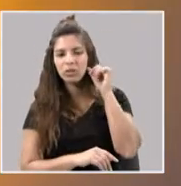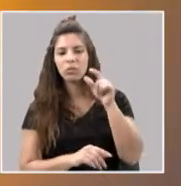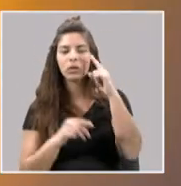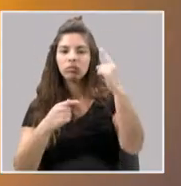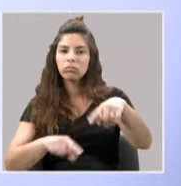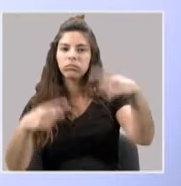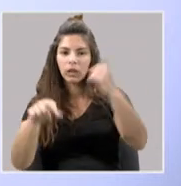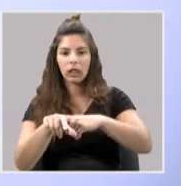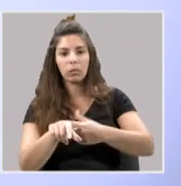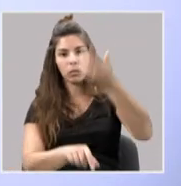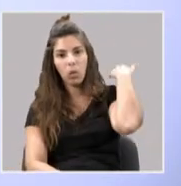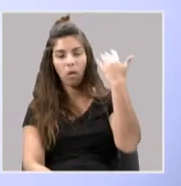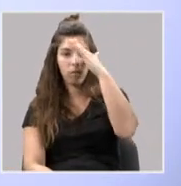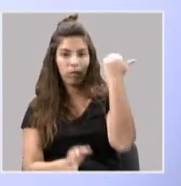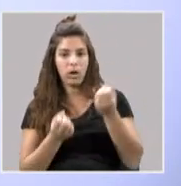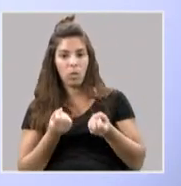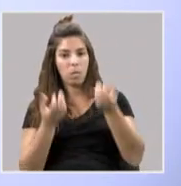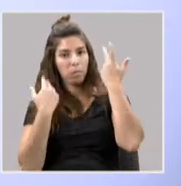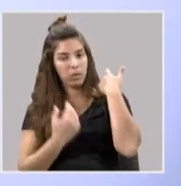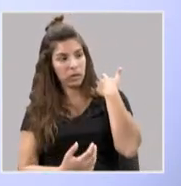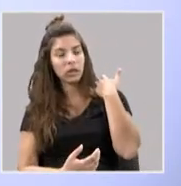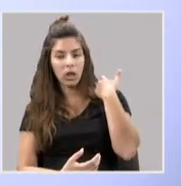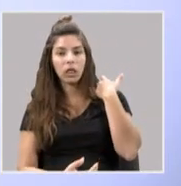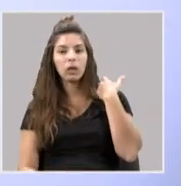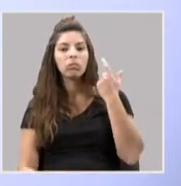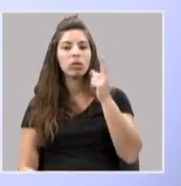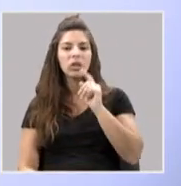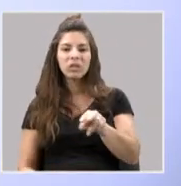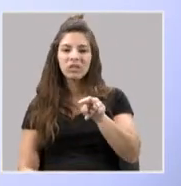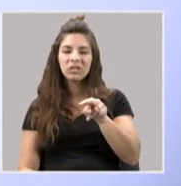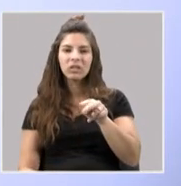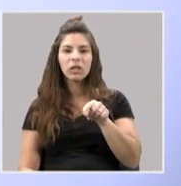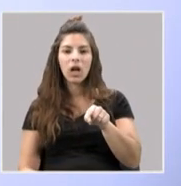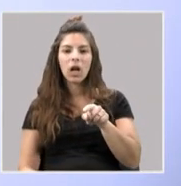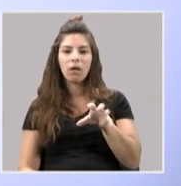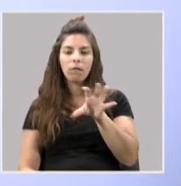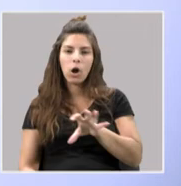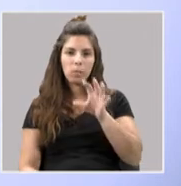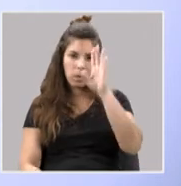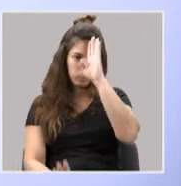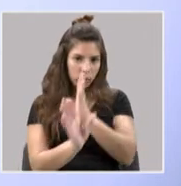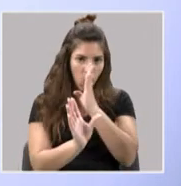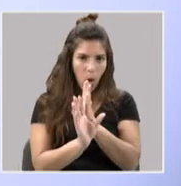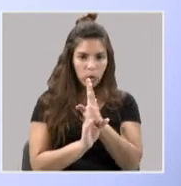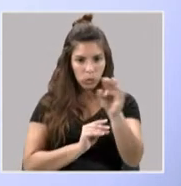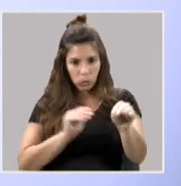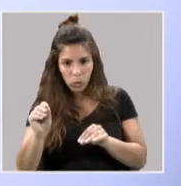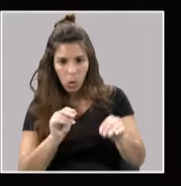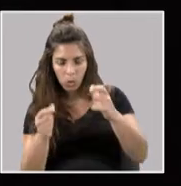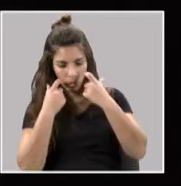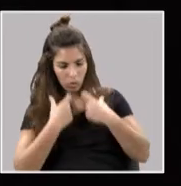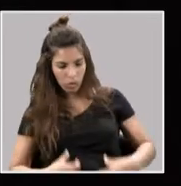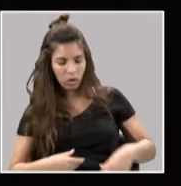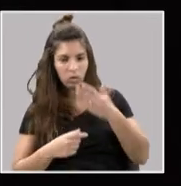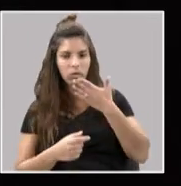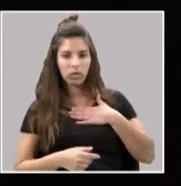que estava a ser muito noticiado naquela época, ou seja, no verão passado. Eu diria que é um jogo que joga com a tua parte psicológica, com a tua parte emotiva,